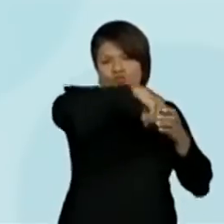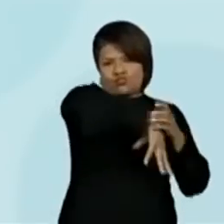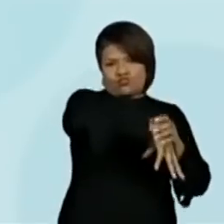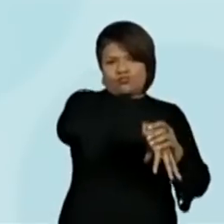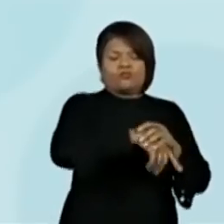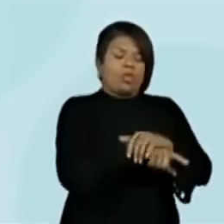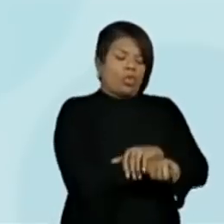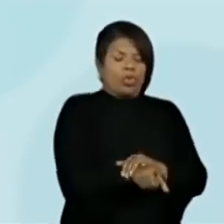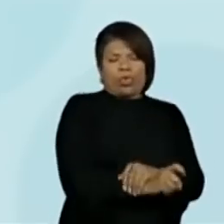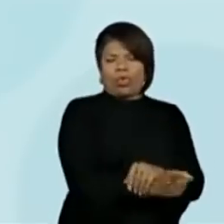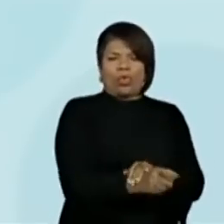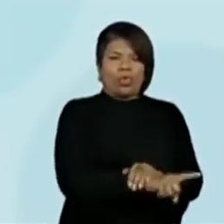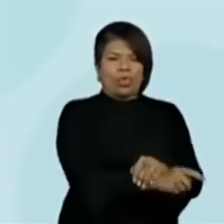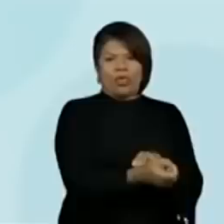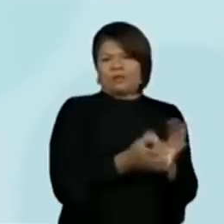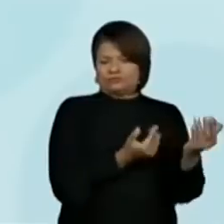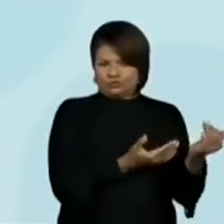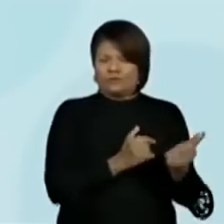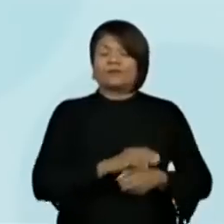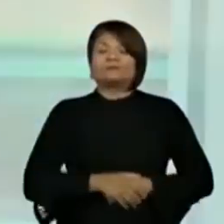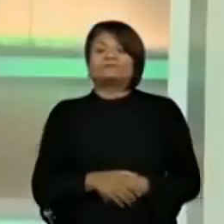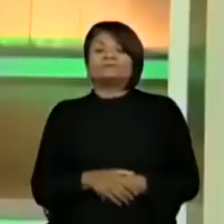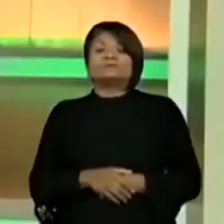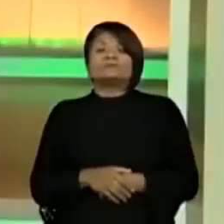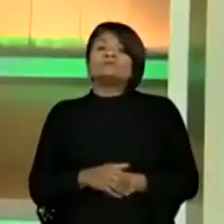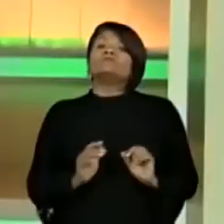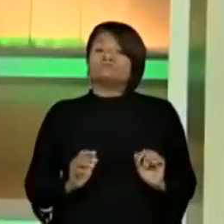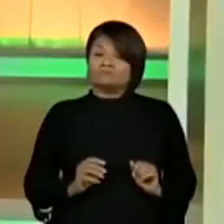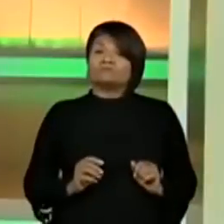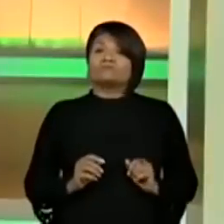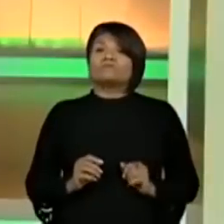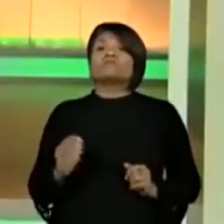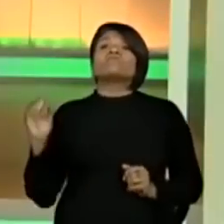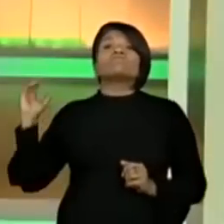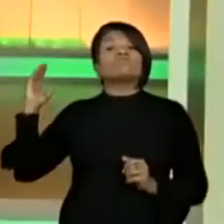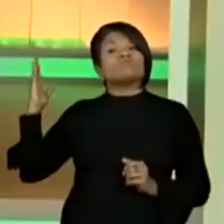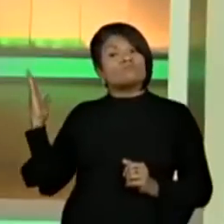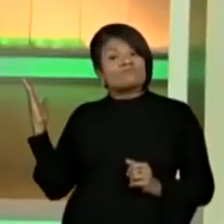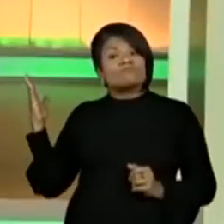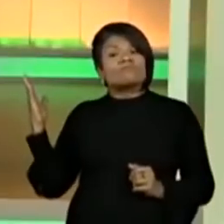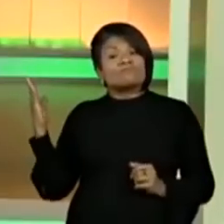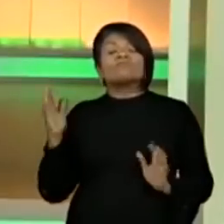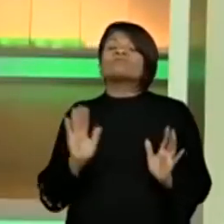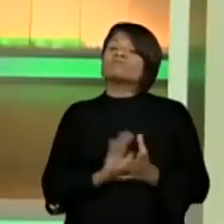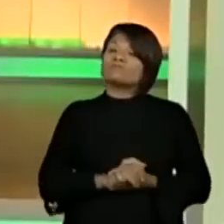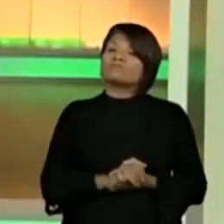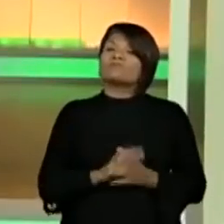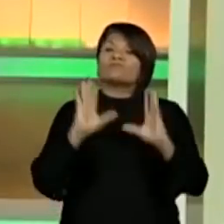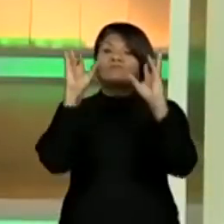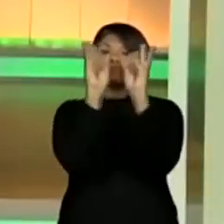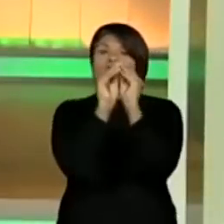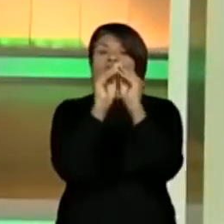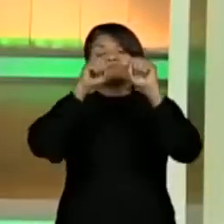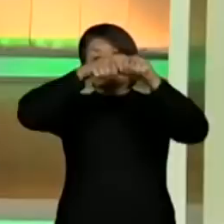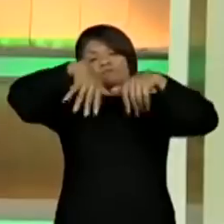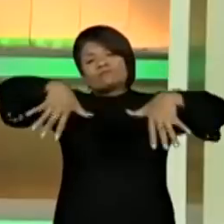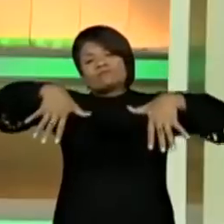juventude. Todo aquele texto, vamos lá, se resumiu nisso.